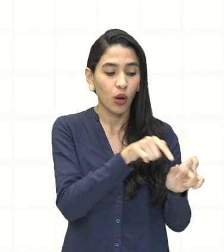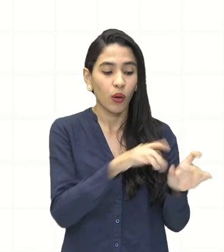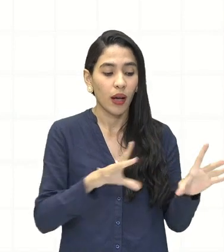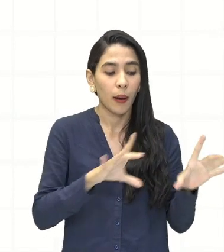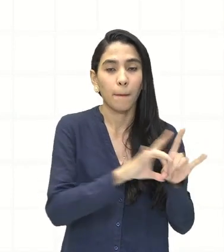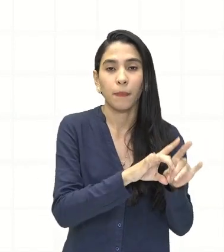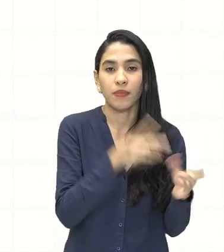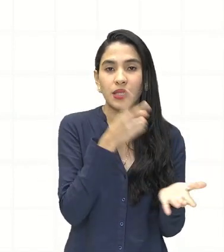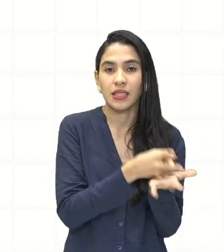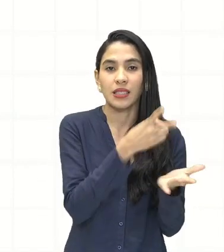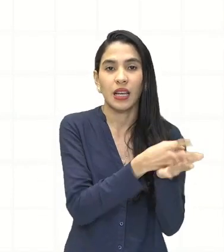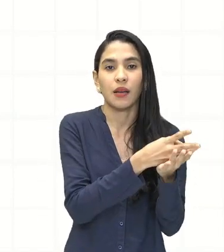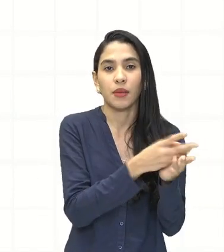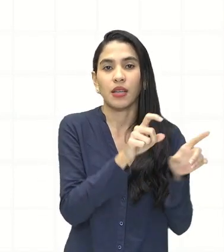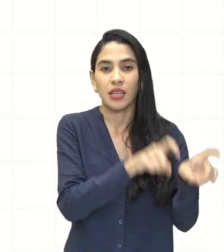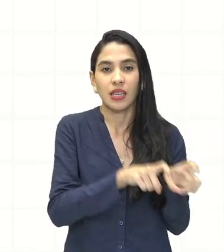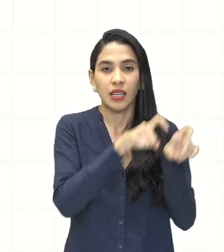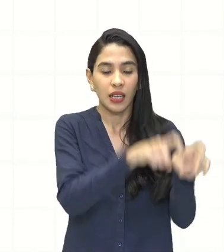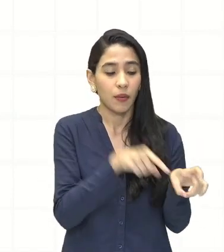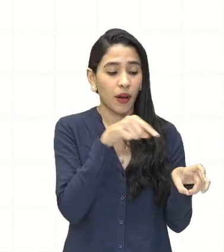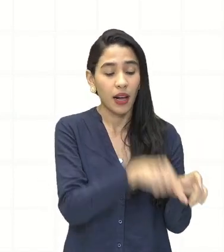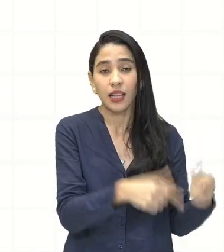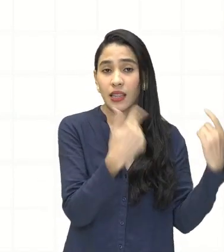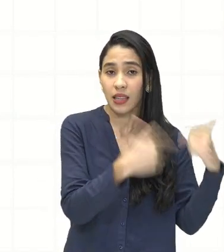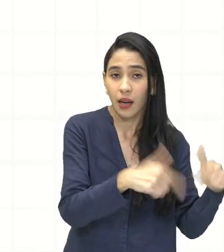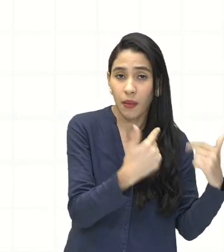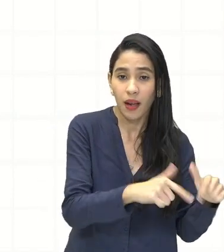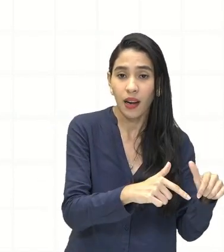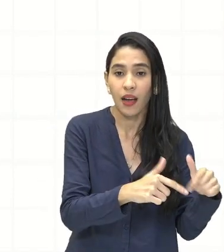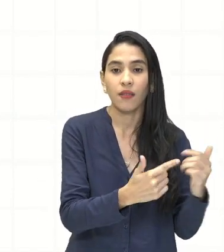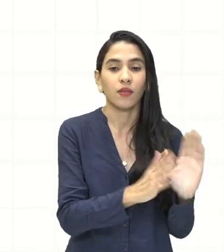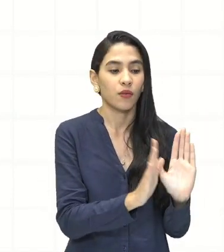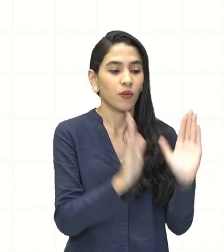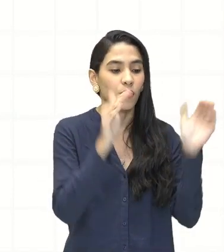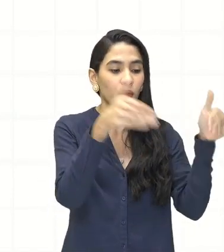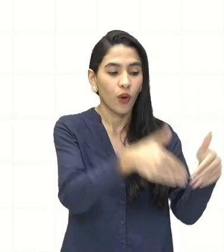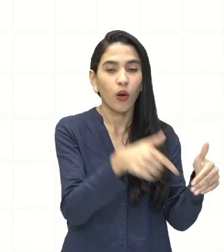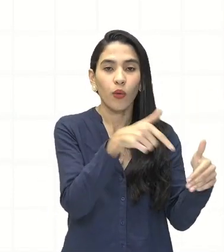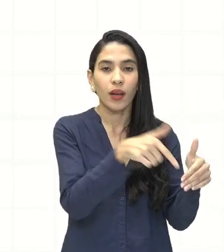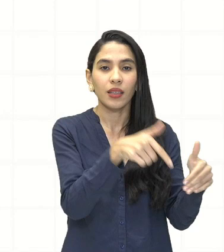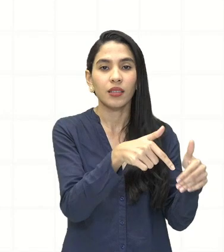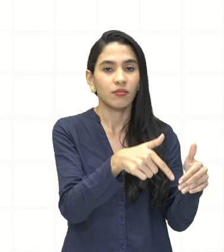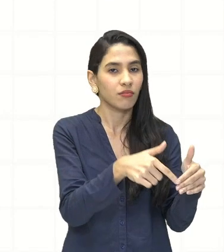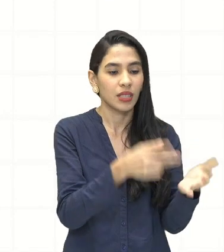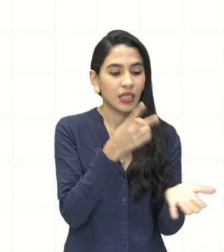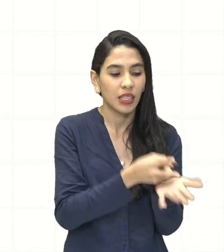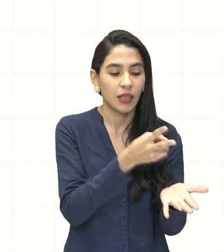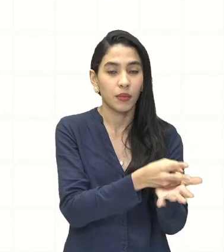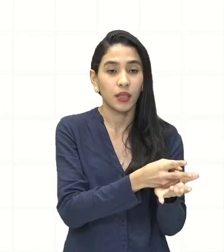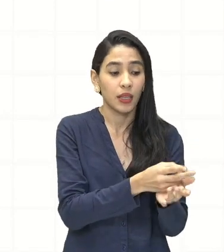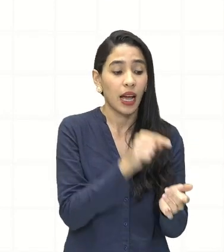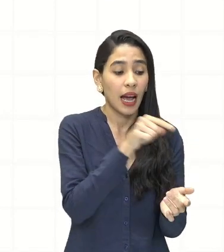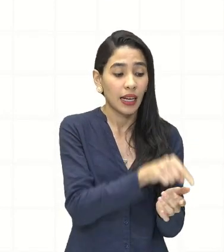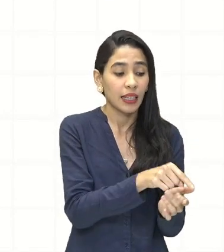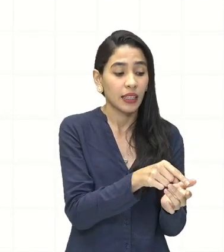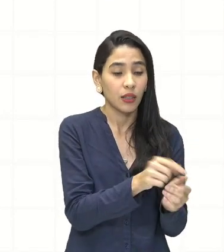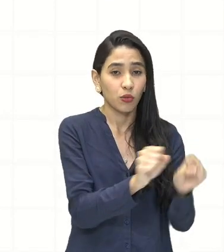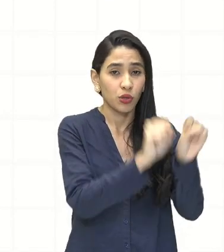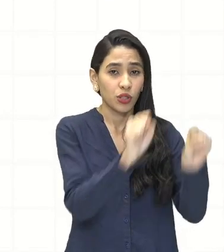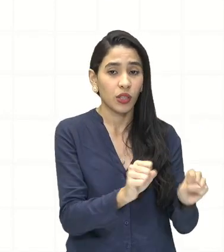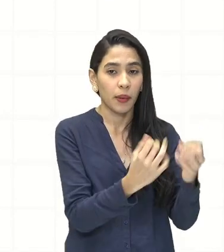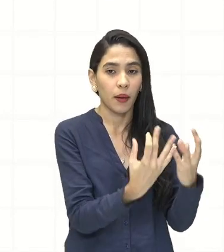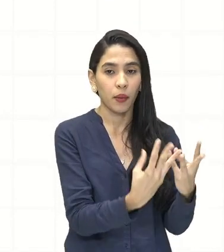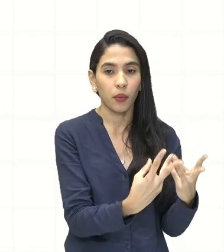ao campo. Então, elas trabalhavam no campo em detrimento da cidade. Quando esse sistema começa a